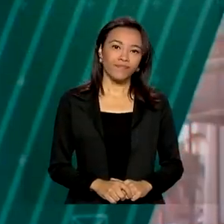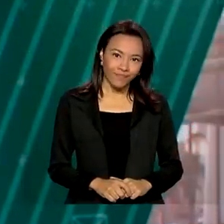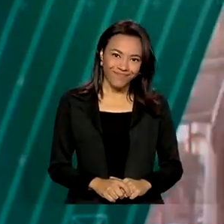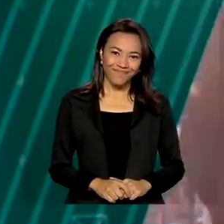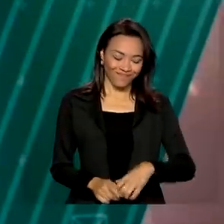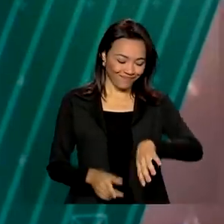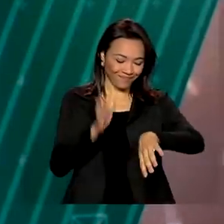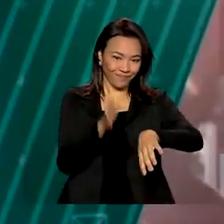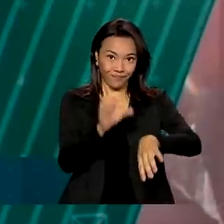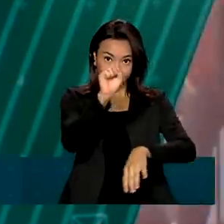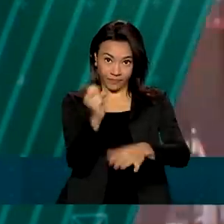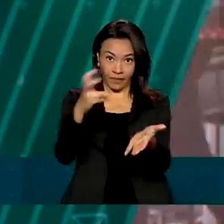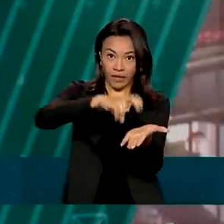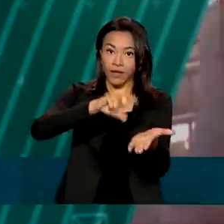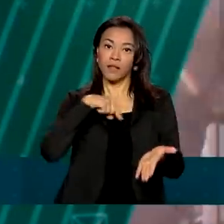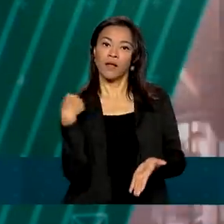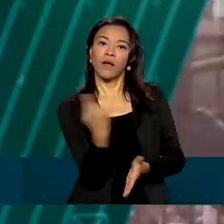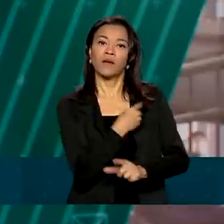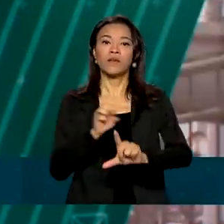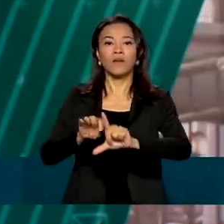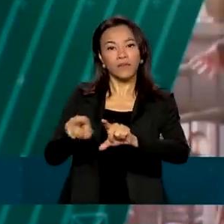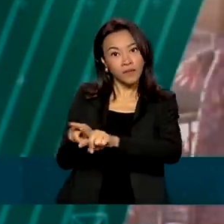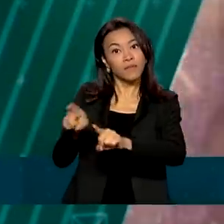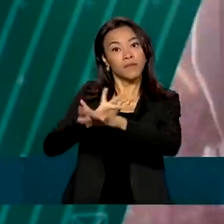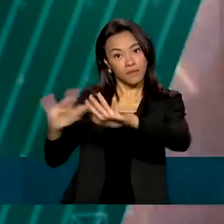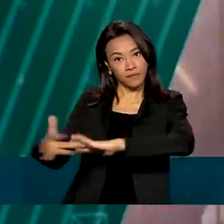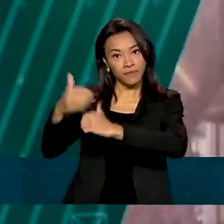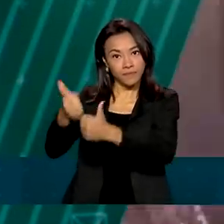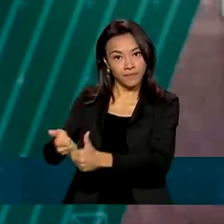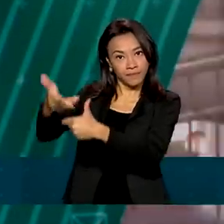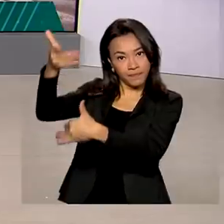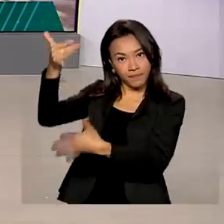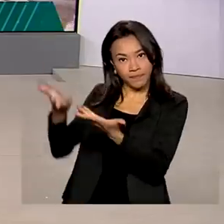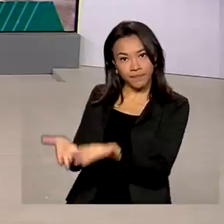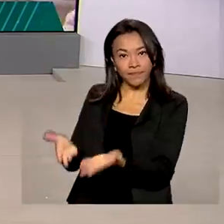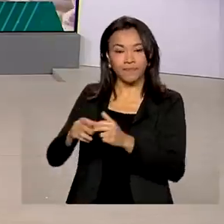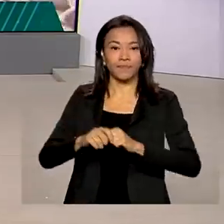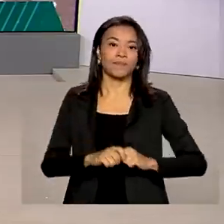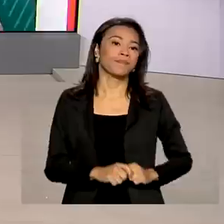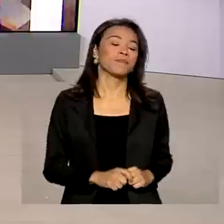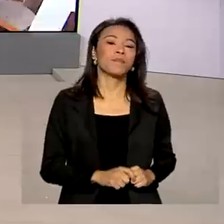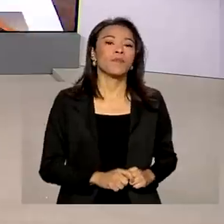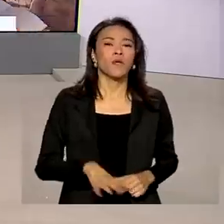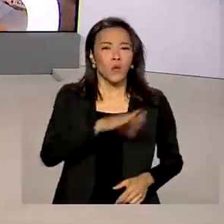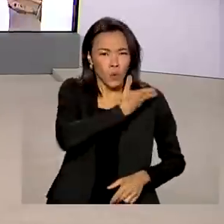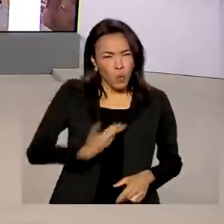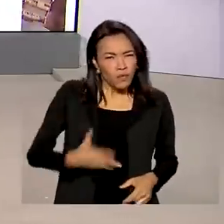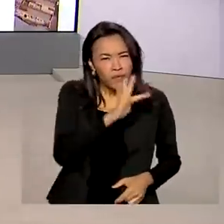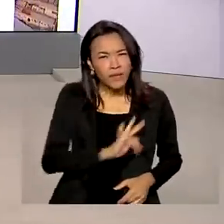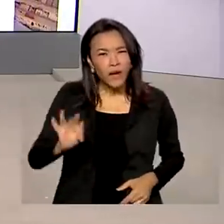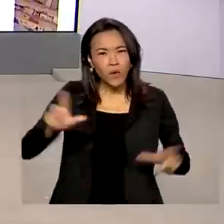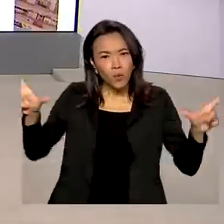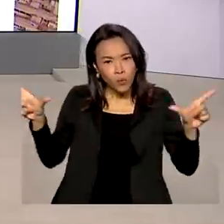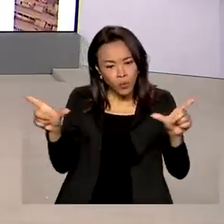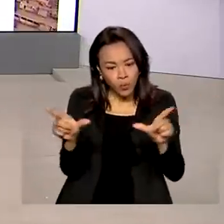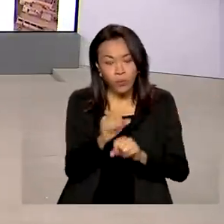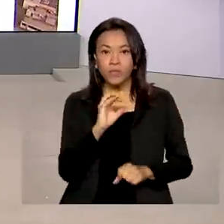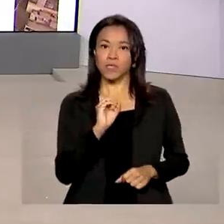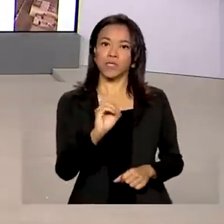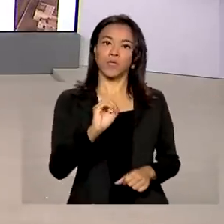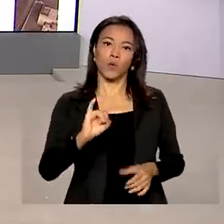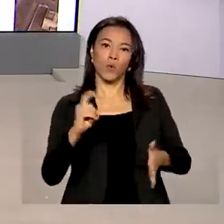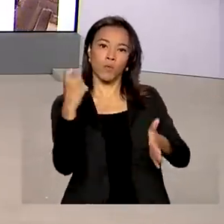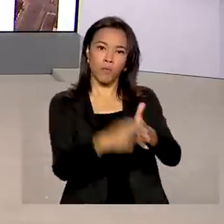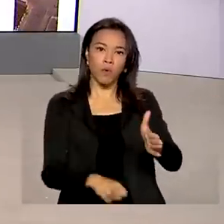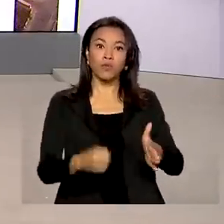Oito horas da manhã, estamos ao vivo também pelas redes sociais. O governo federal zerou o imposto de importação